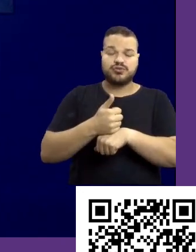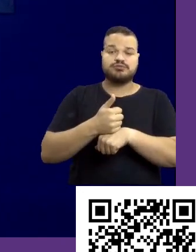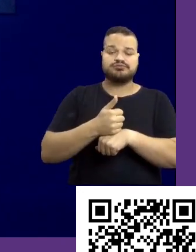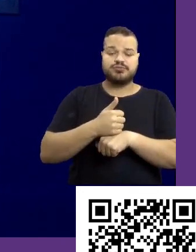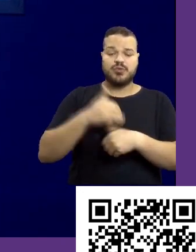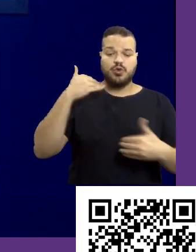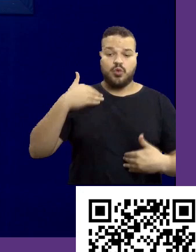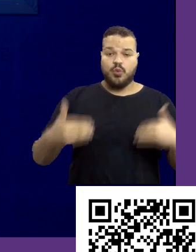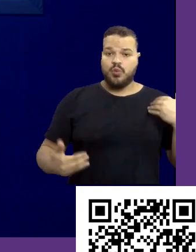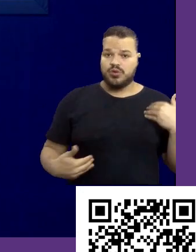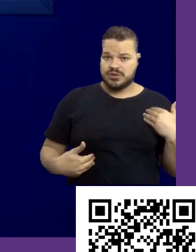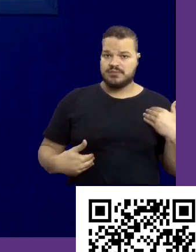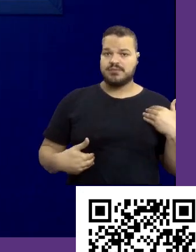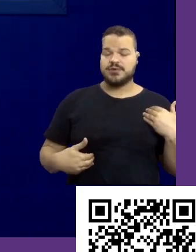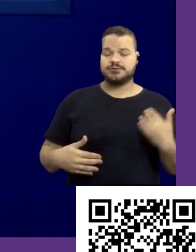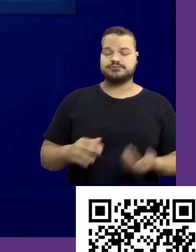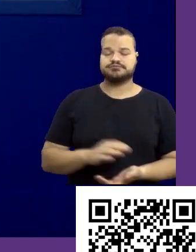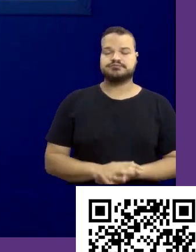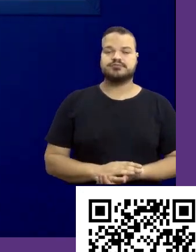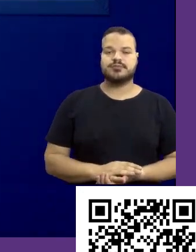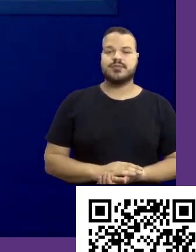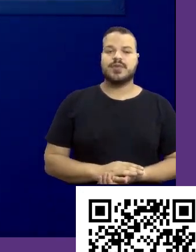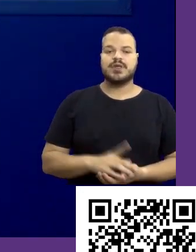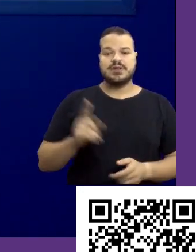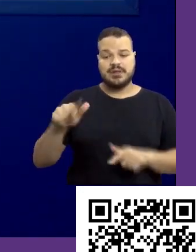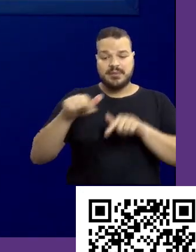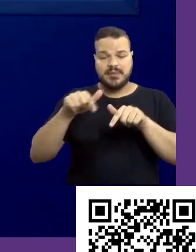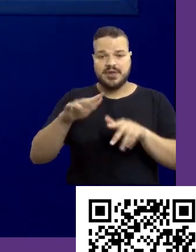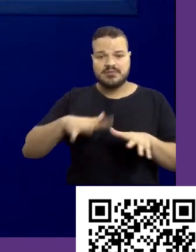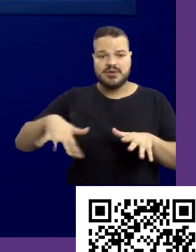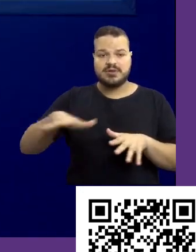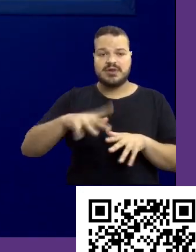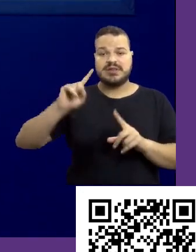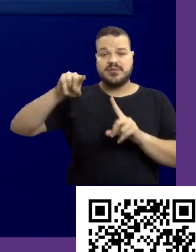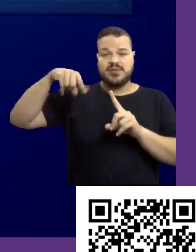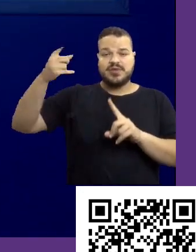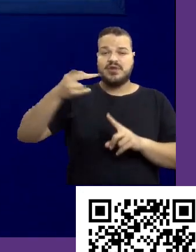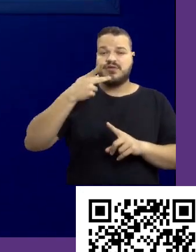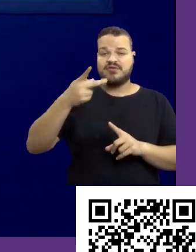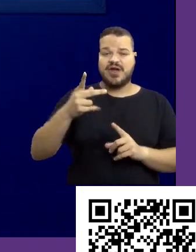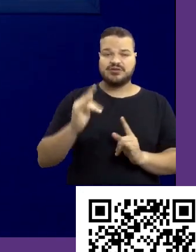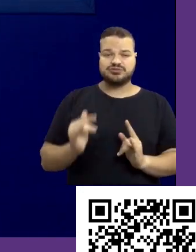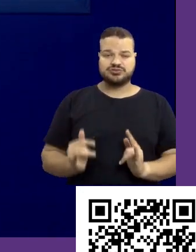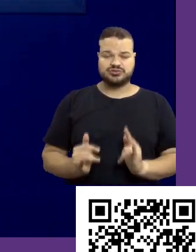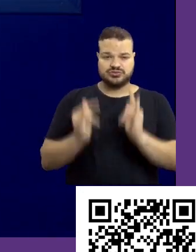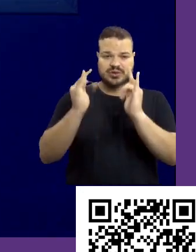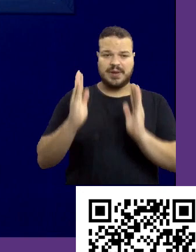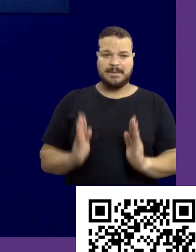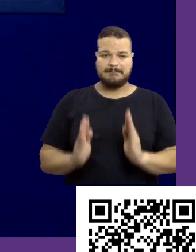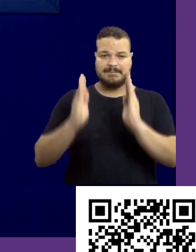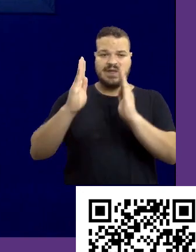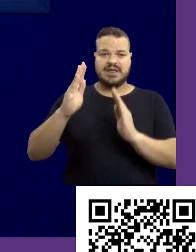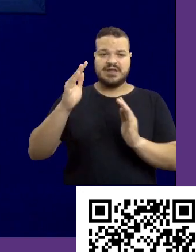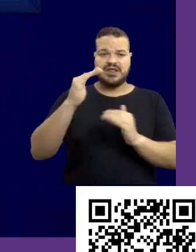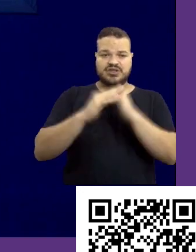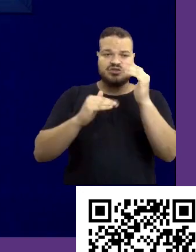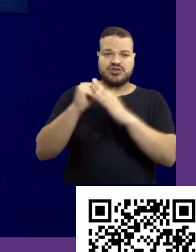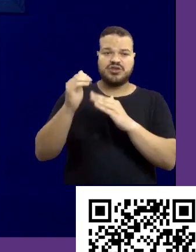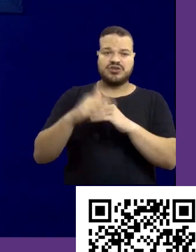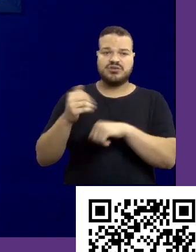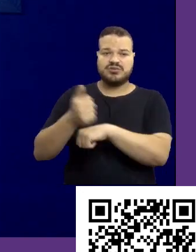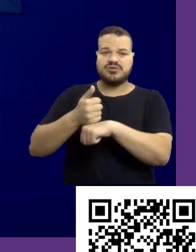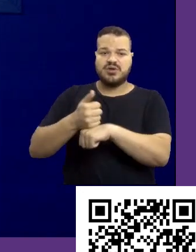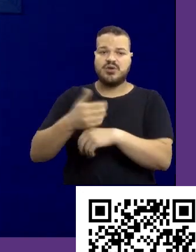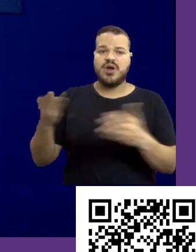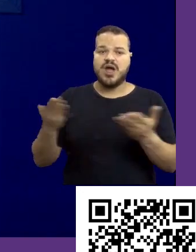profissional do futuro mais desejadas pelo mercado. Depois eu falo sobre pilares em gestão de carreira, o que que você pode começar a fazer agora